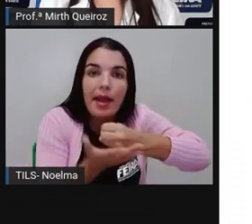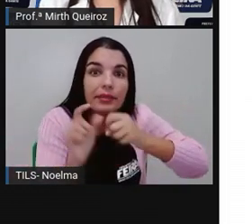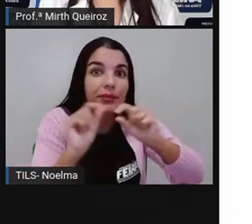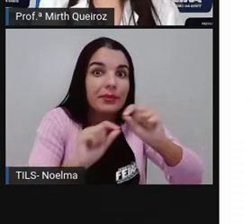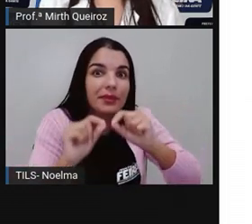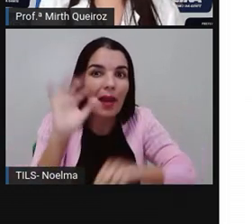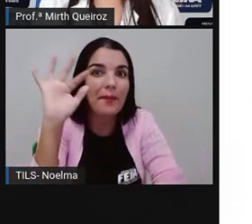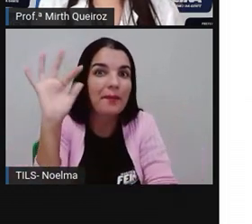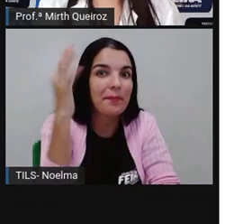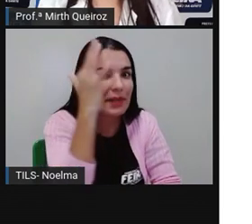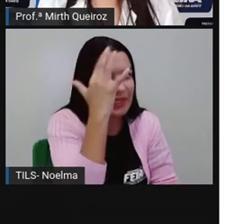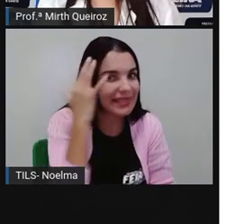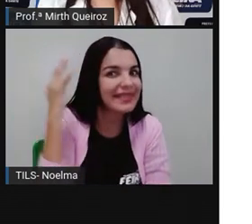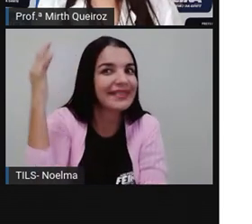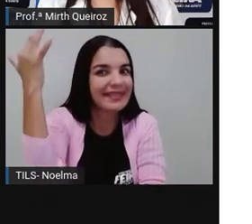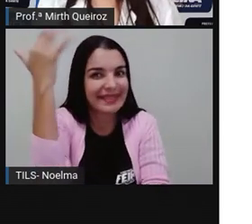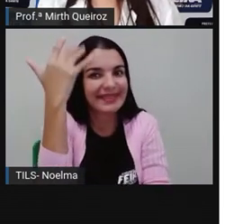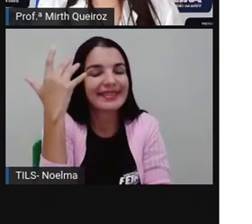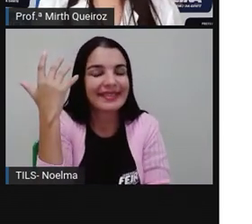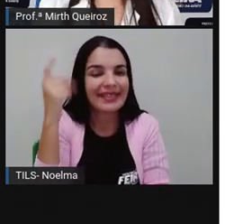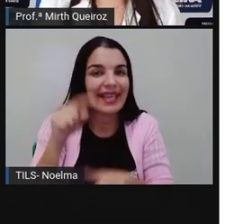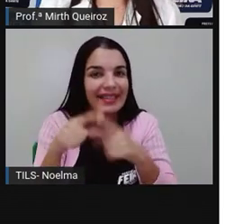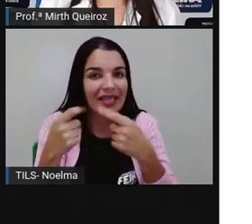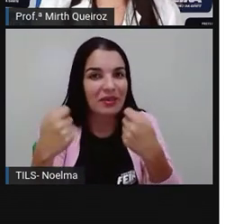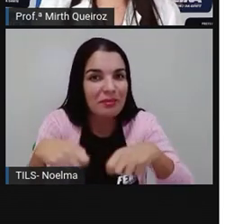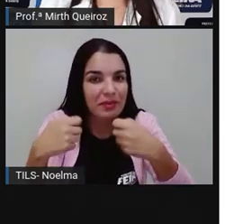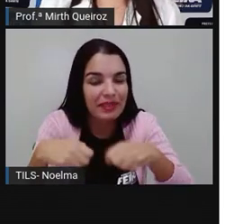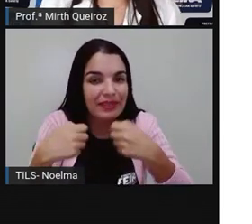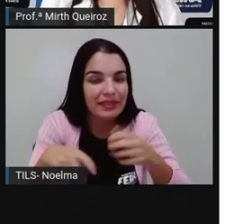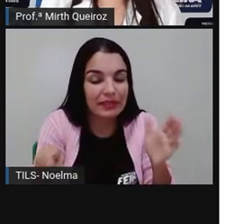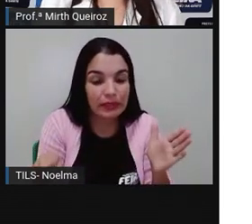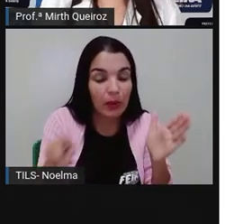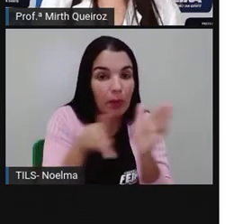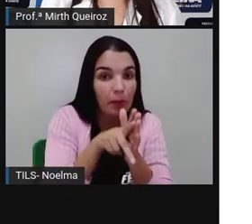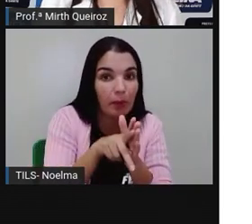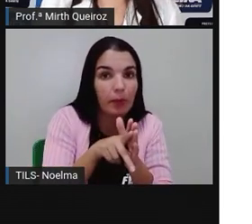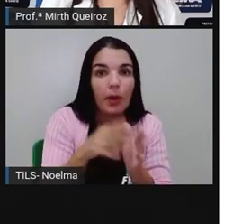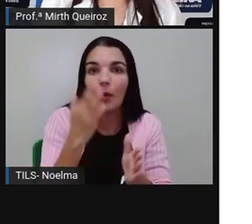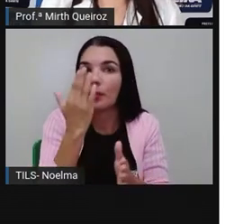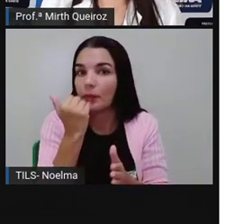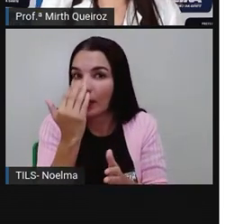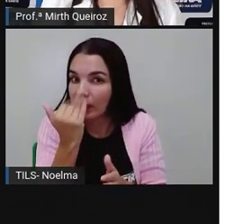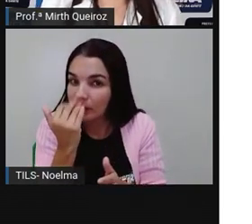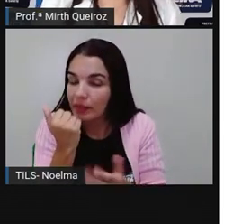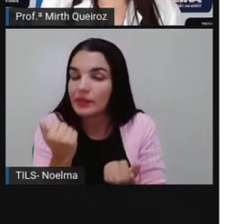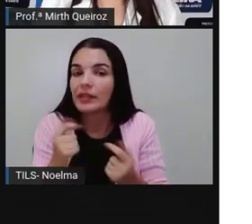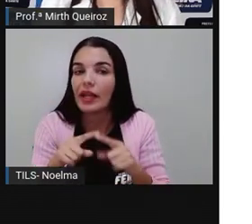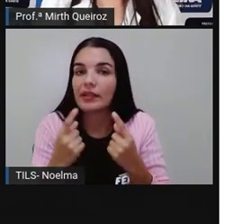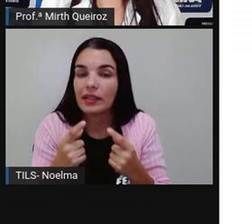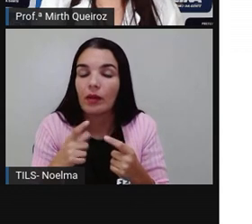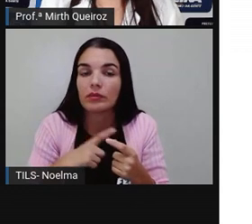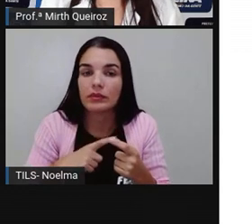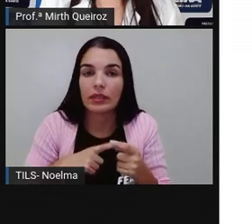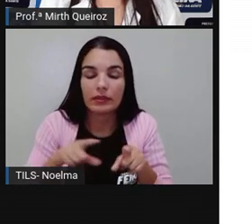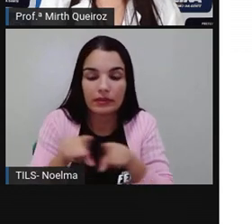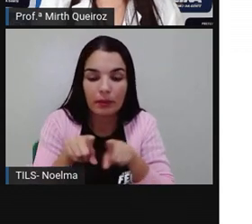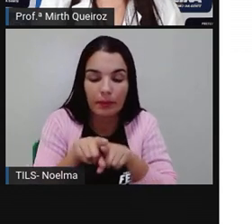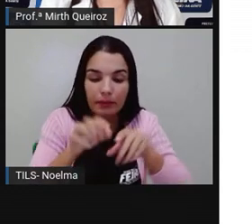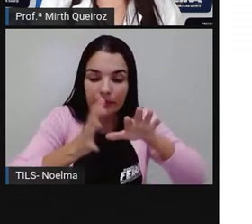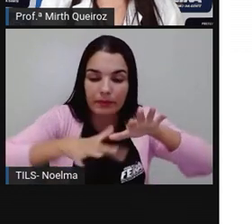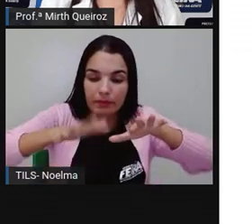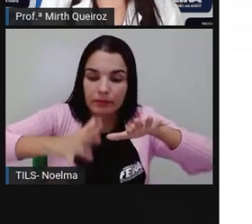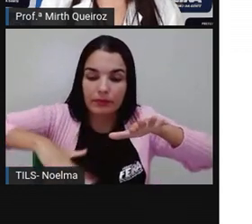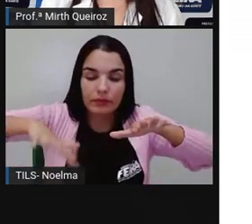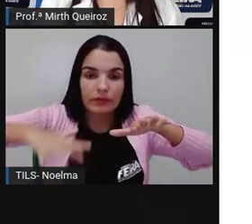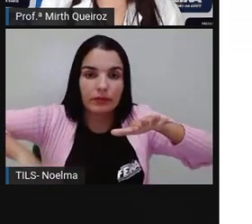partir dos produtores, que são as plantas e as algas. Elas produzem, as plantas produzem seus próprios alimentos, assim como as algas. E